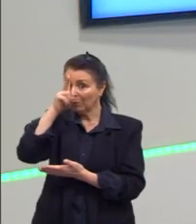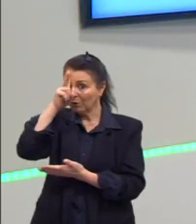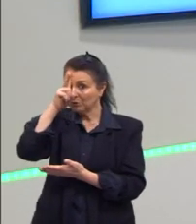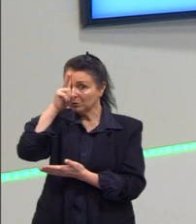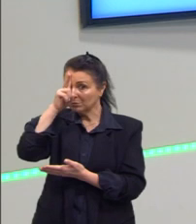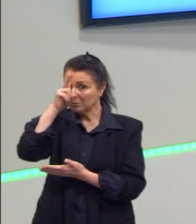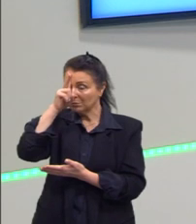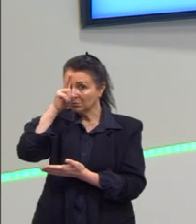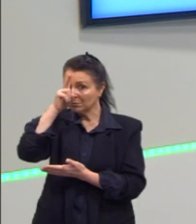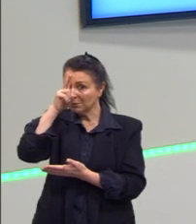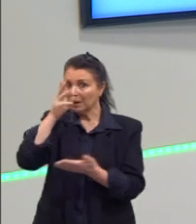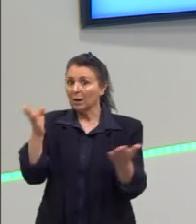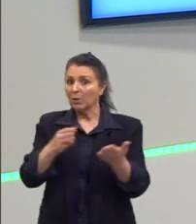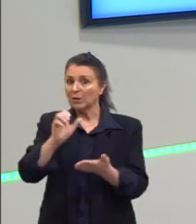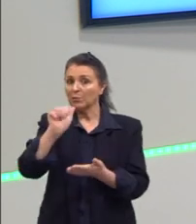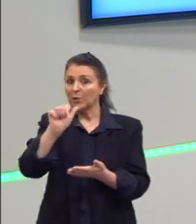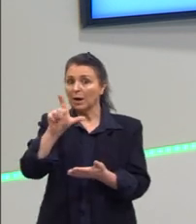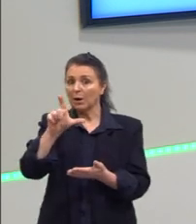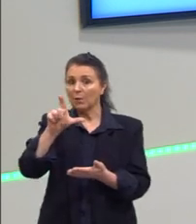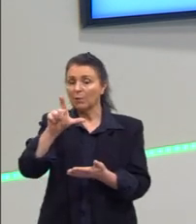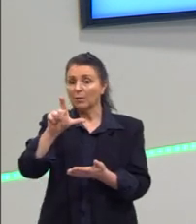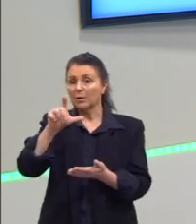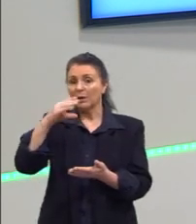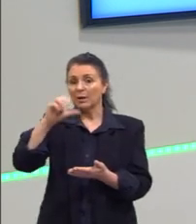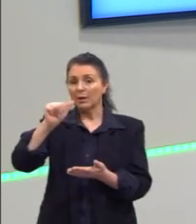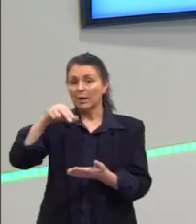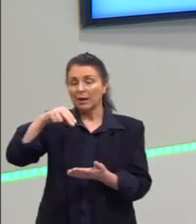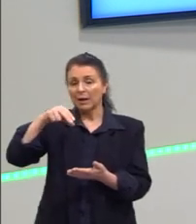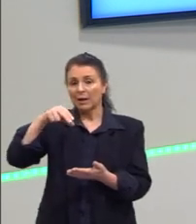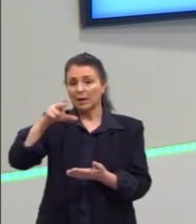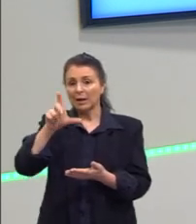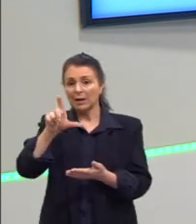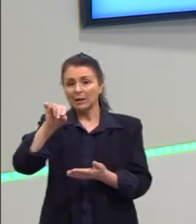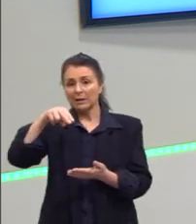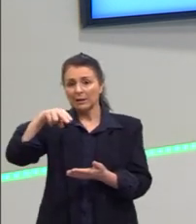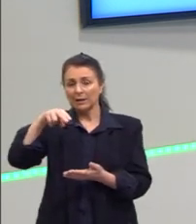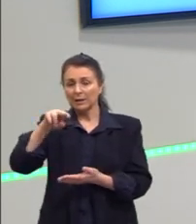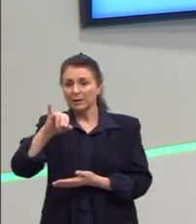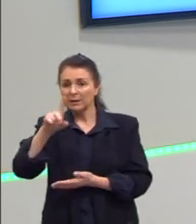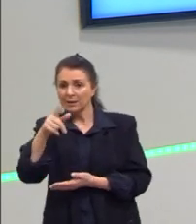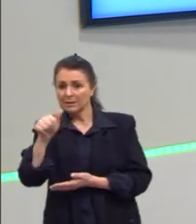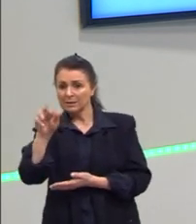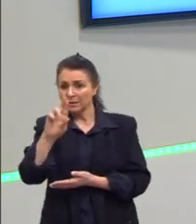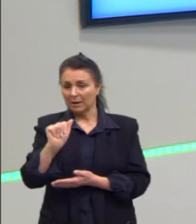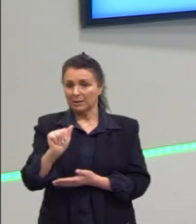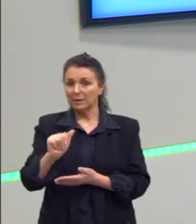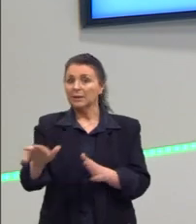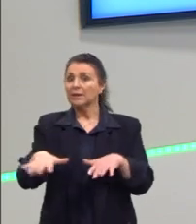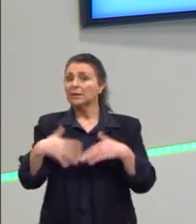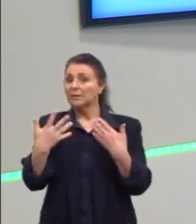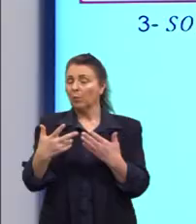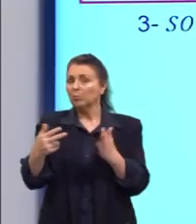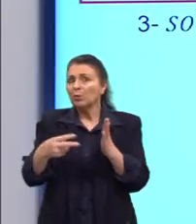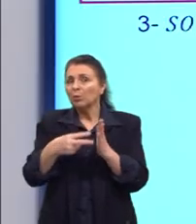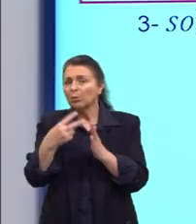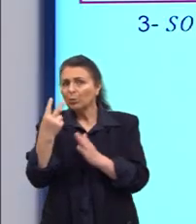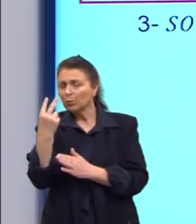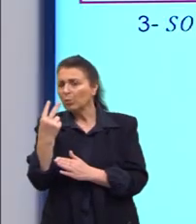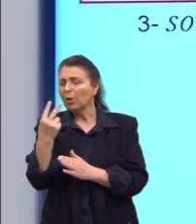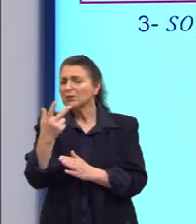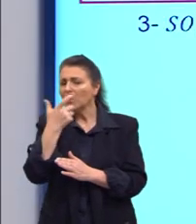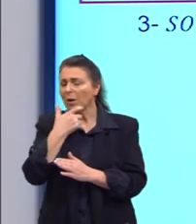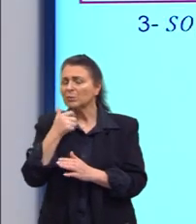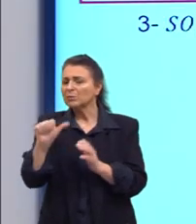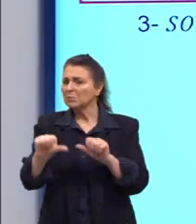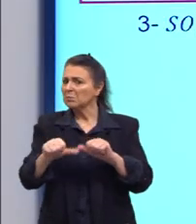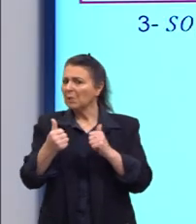eu vou alcalinizar, eu vou aumentar o pH. Então, por enquanto, a solução 2 é a mais interessante. Mas, por descarte,